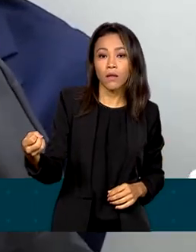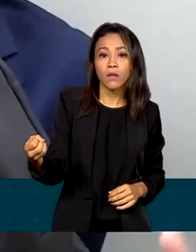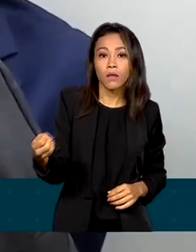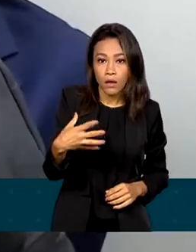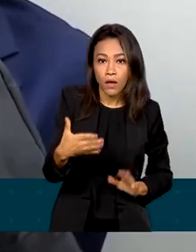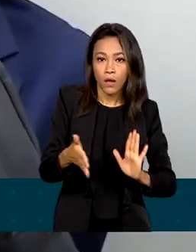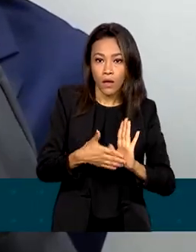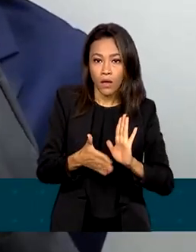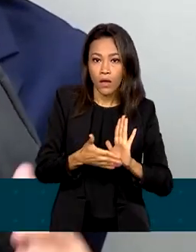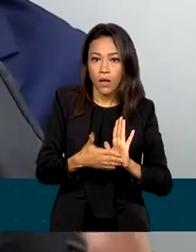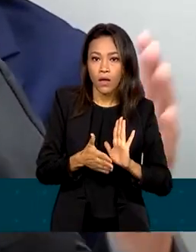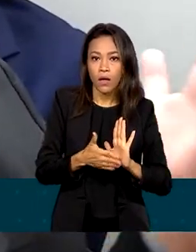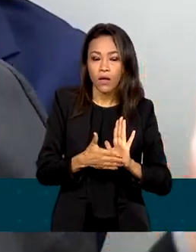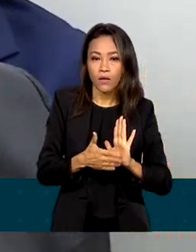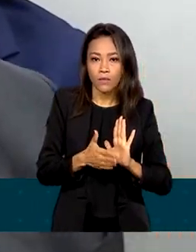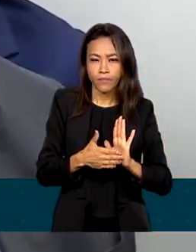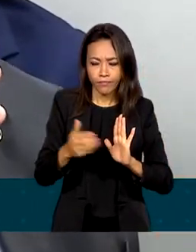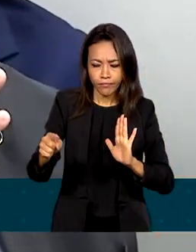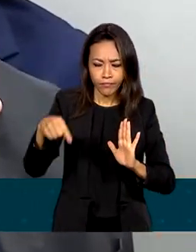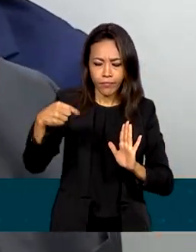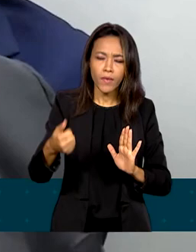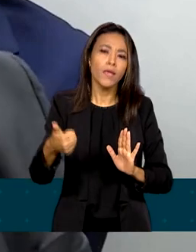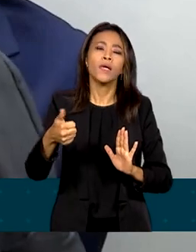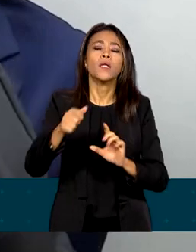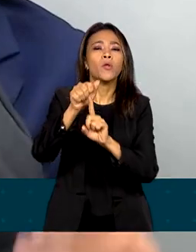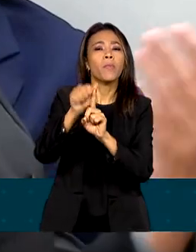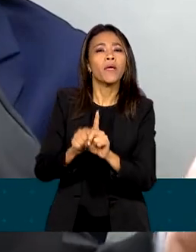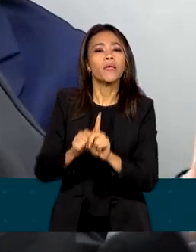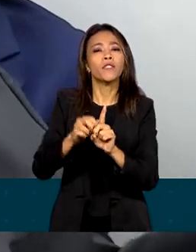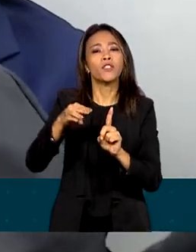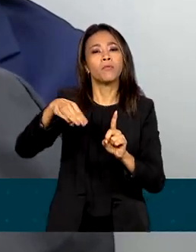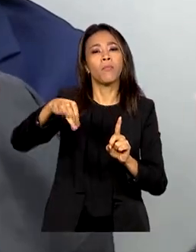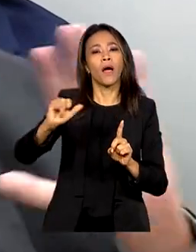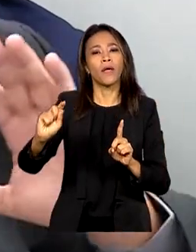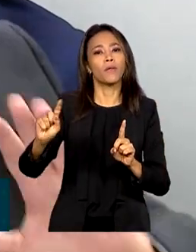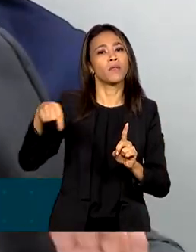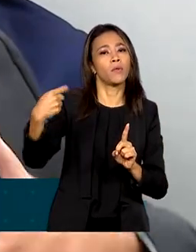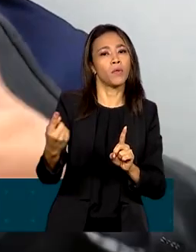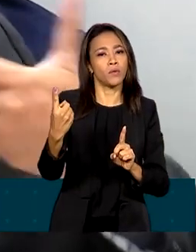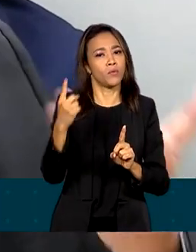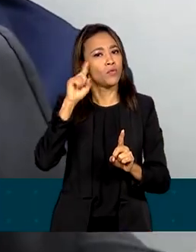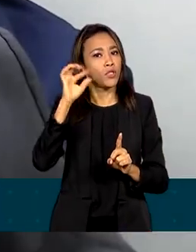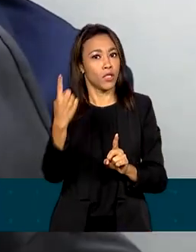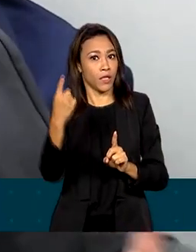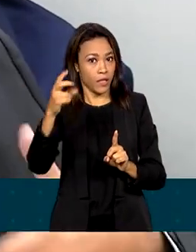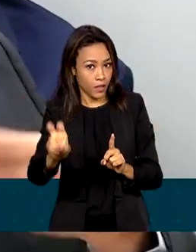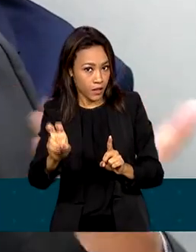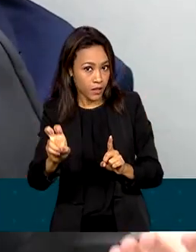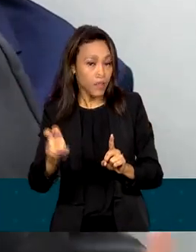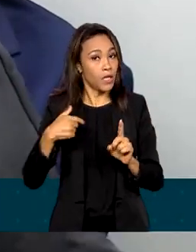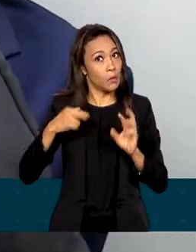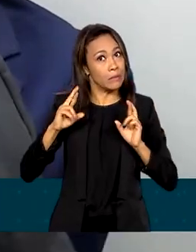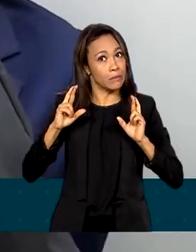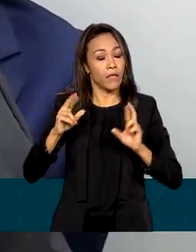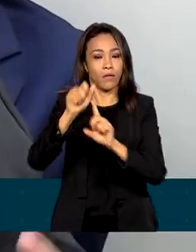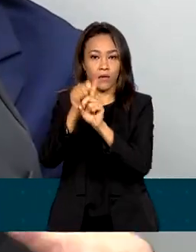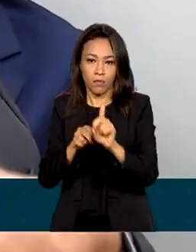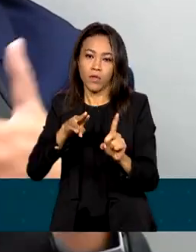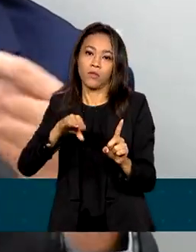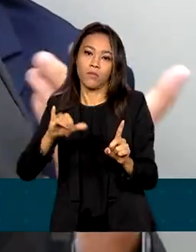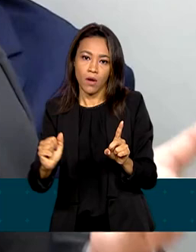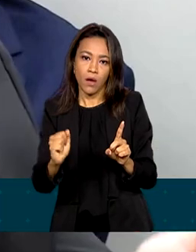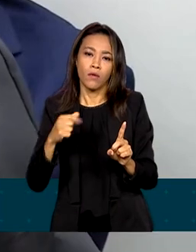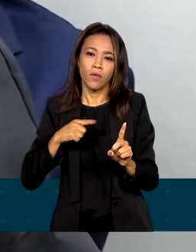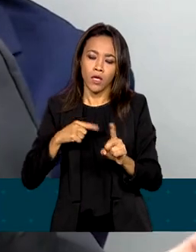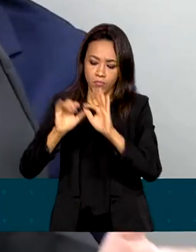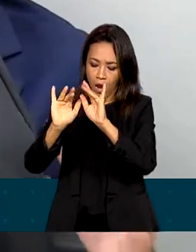com certeza, na primeira quinzena de maio e ainda no mês de maio, espero, vou trabalhar para isso, haja a